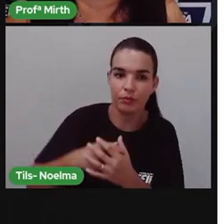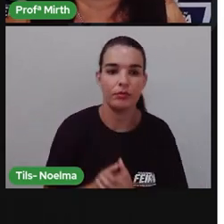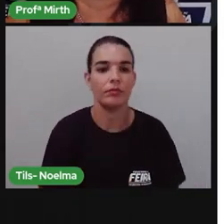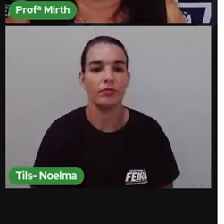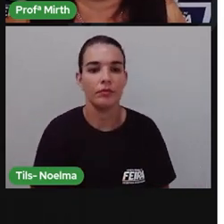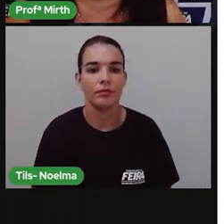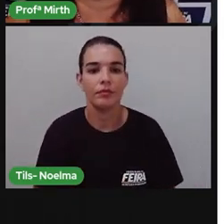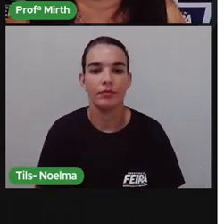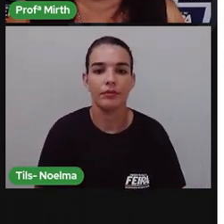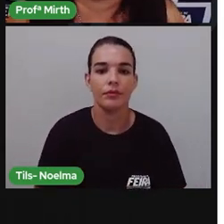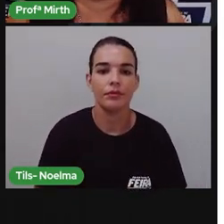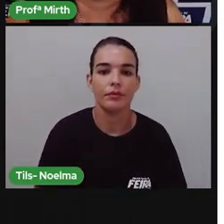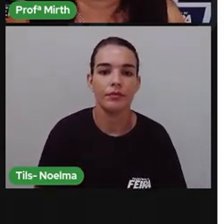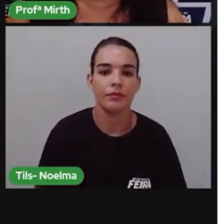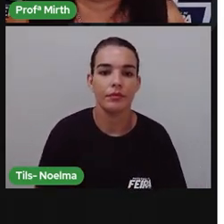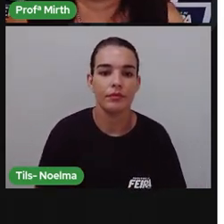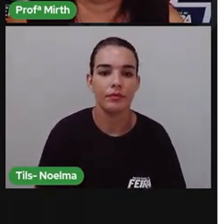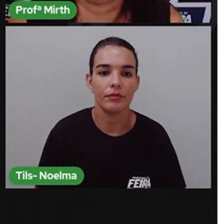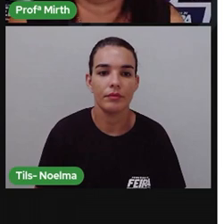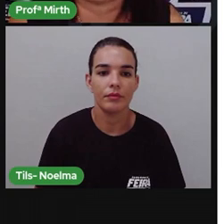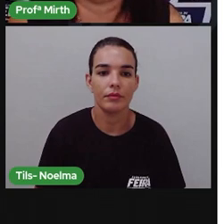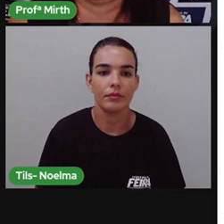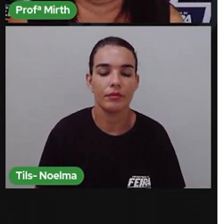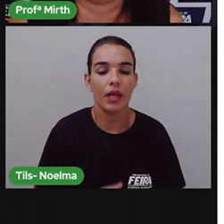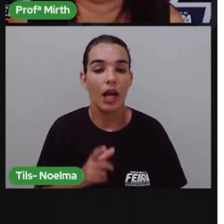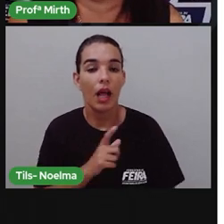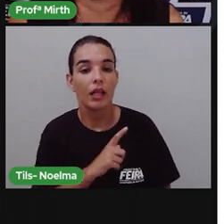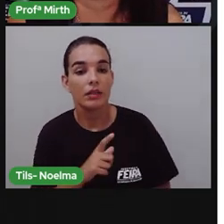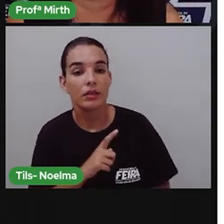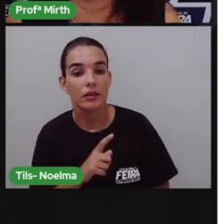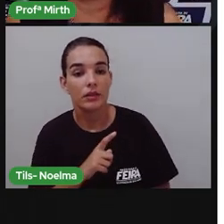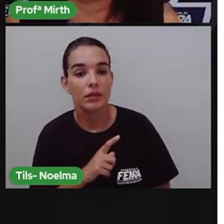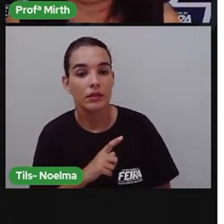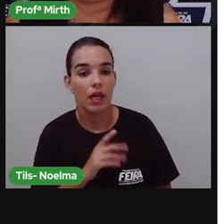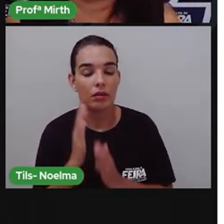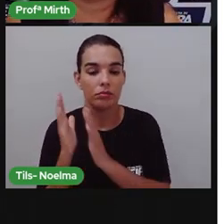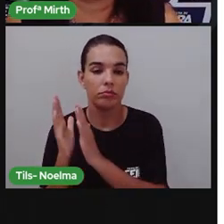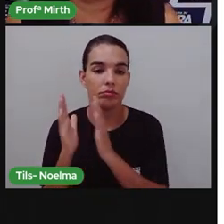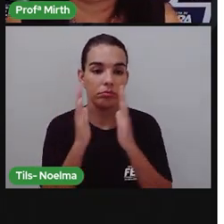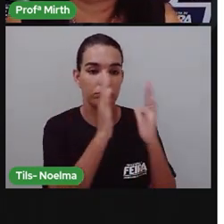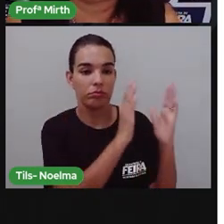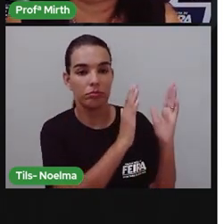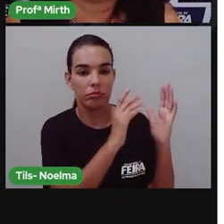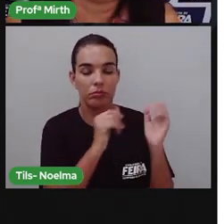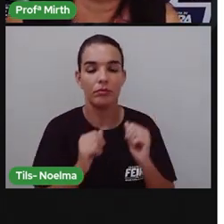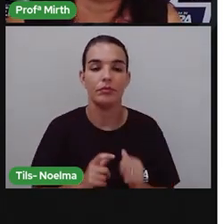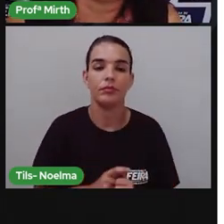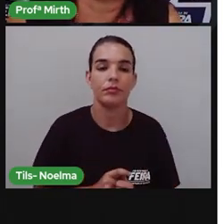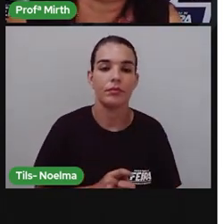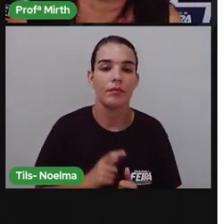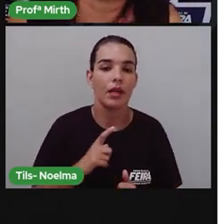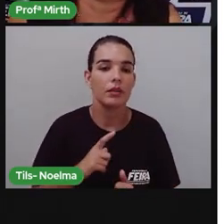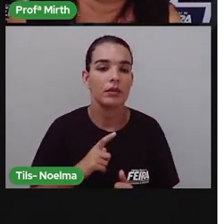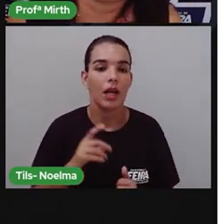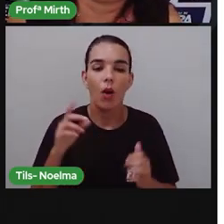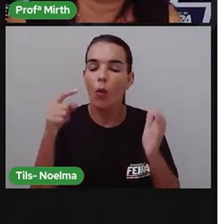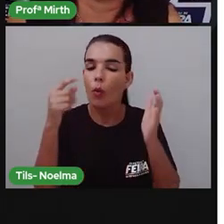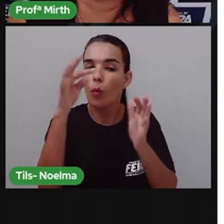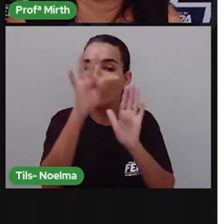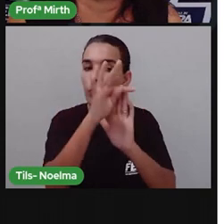íntimas, pessoais. Já na biografia, o texto, ele é informativo e objetivo. Ele tem simplesmente